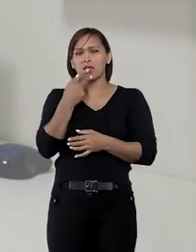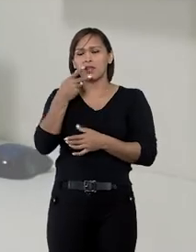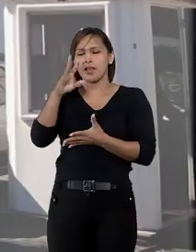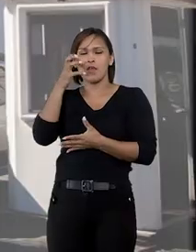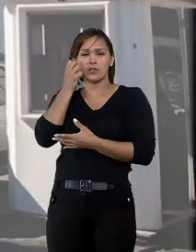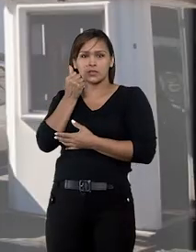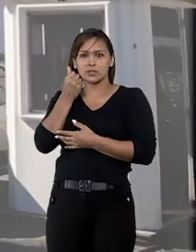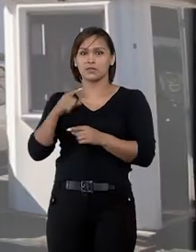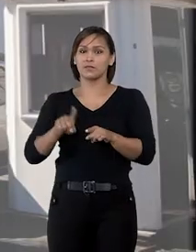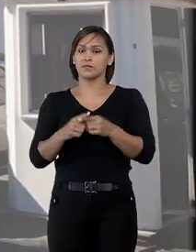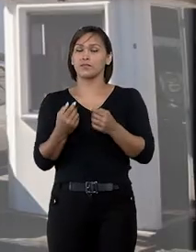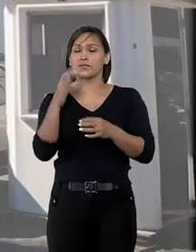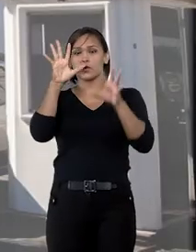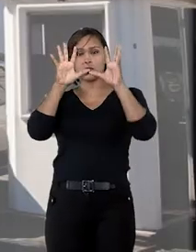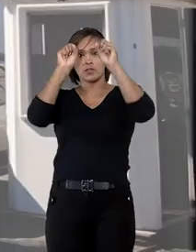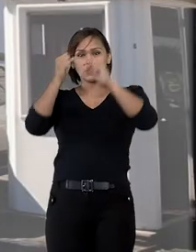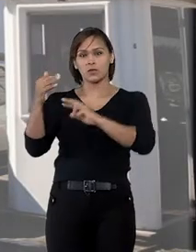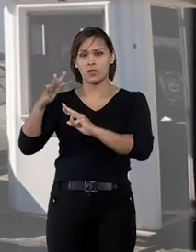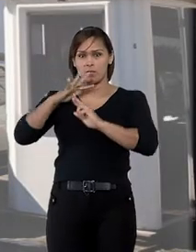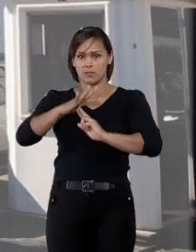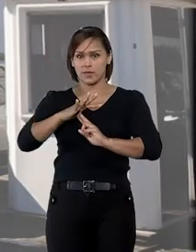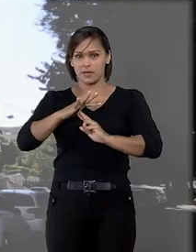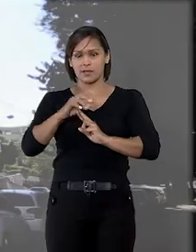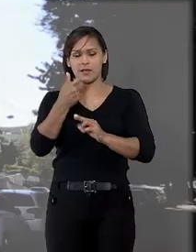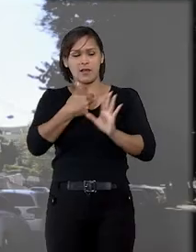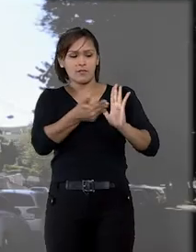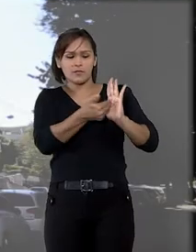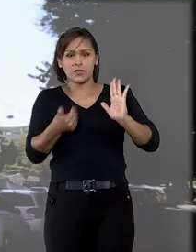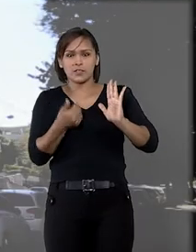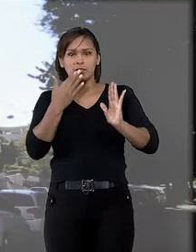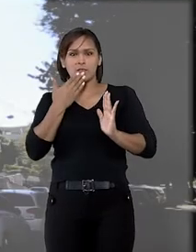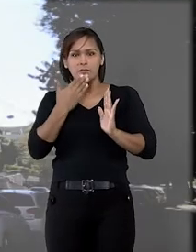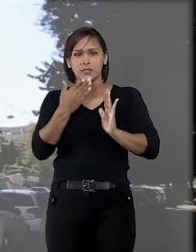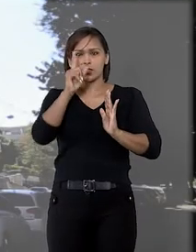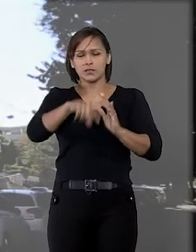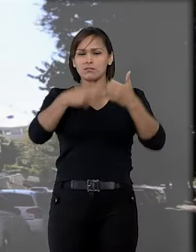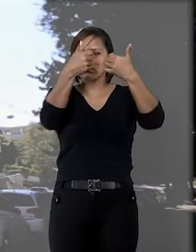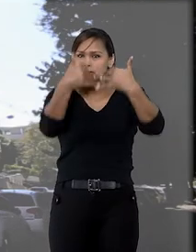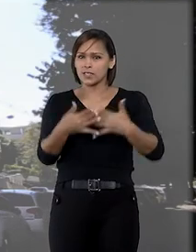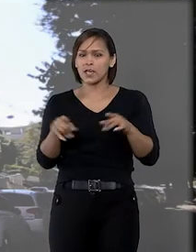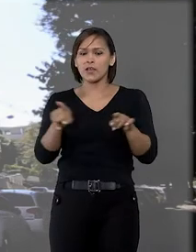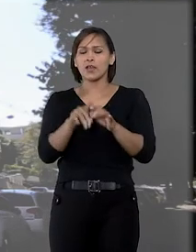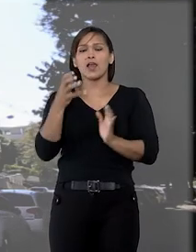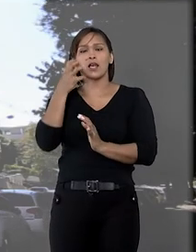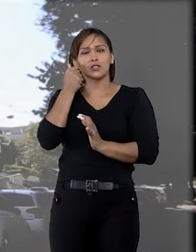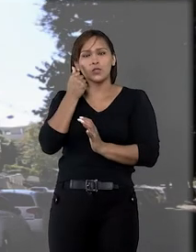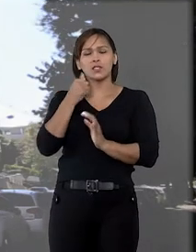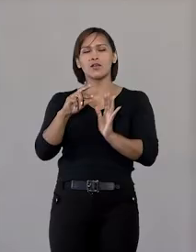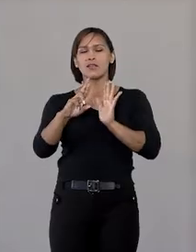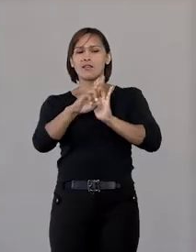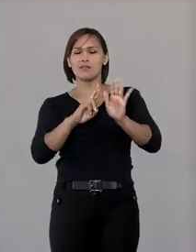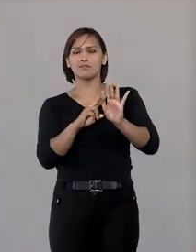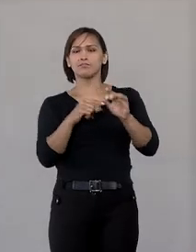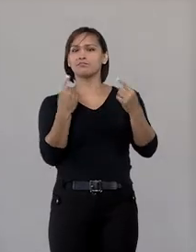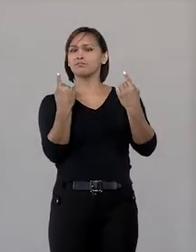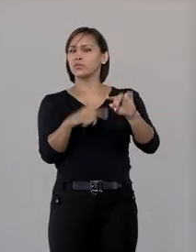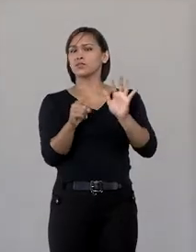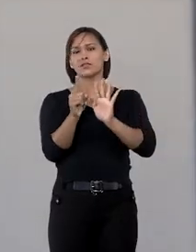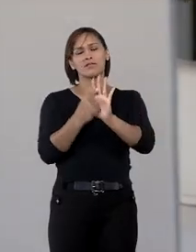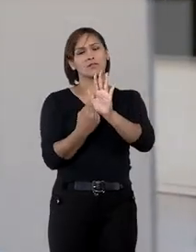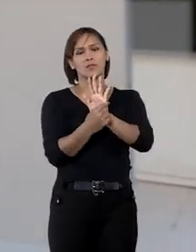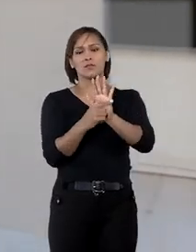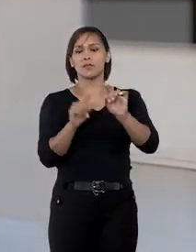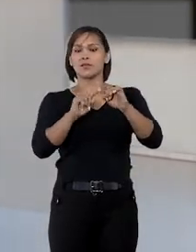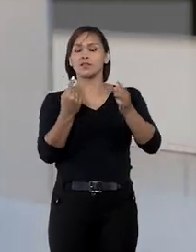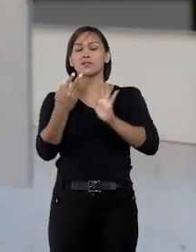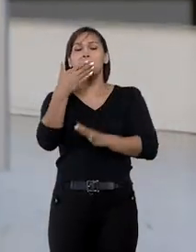adotado. O Tribunal de Justiça do Paraná havia rejeitado o pedido sob o argumento de que a adoção seria irrevogável e